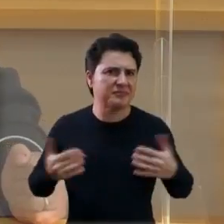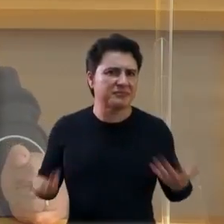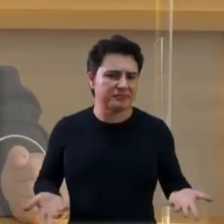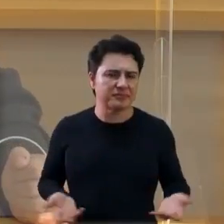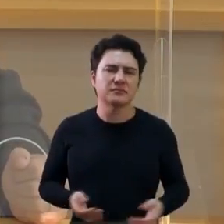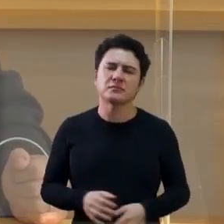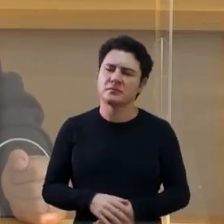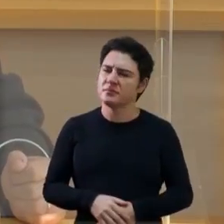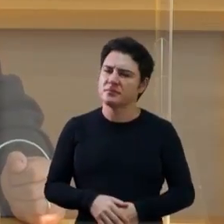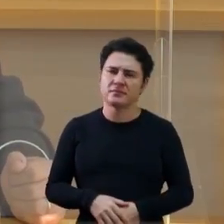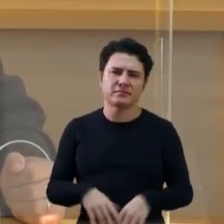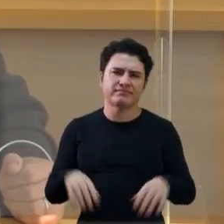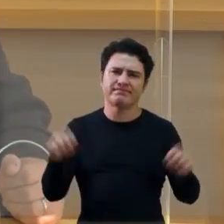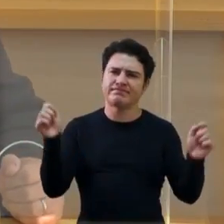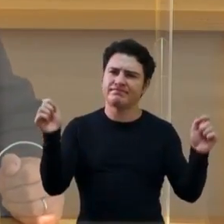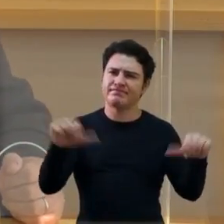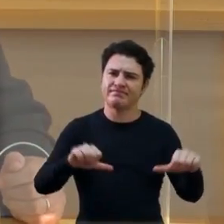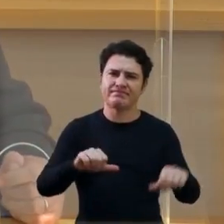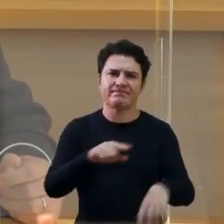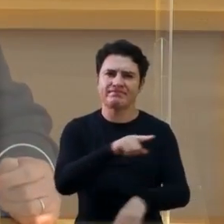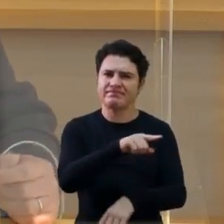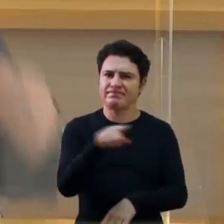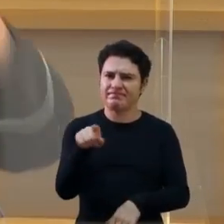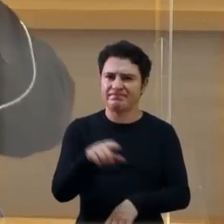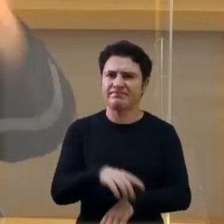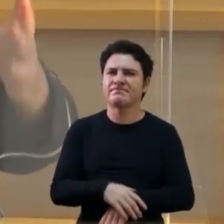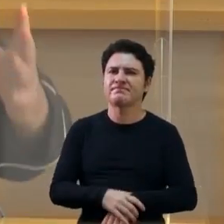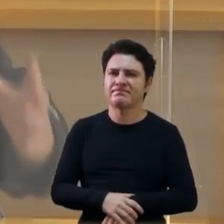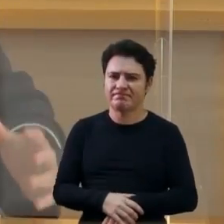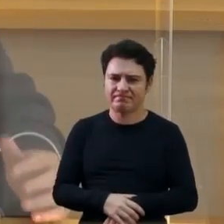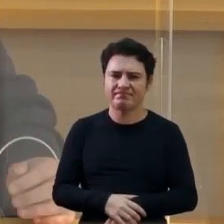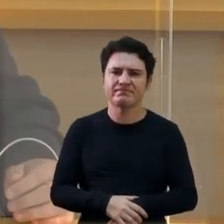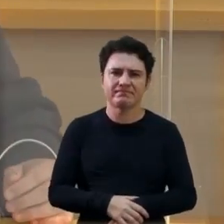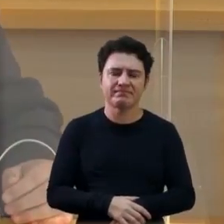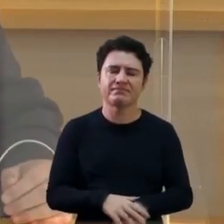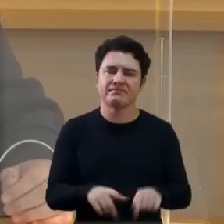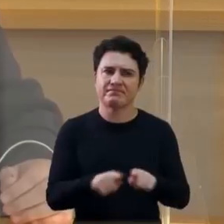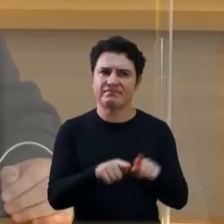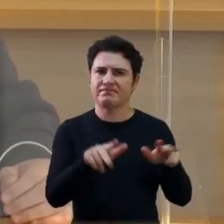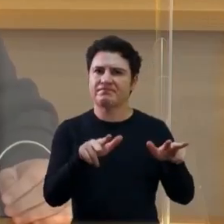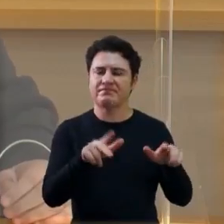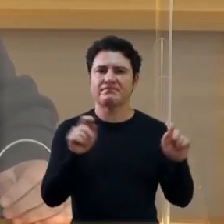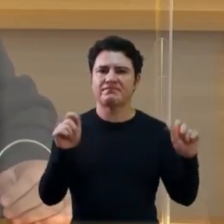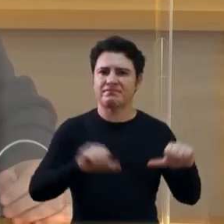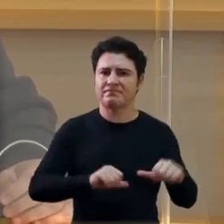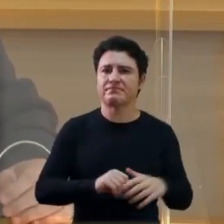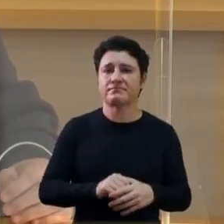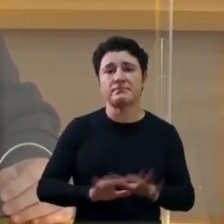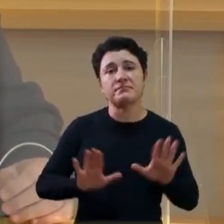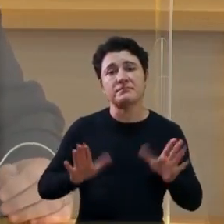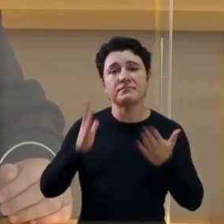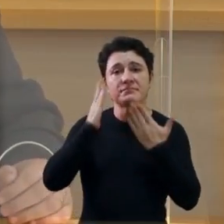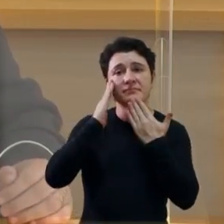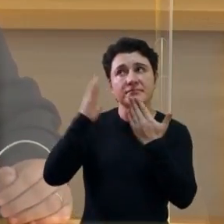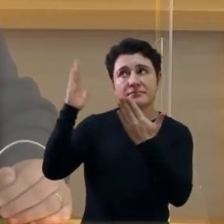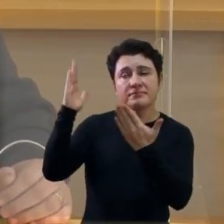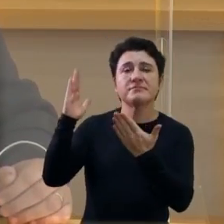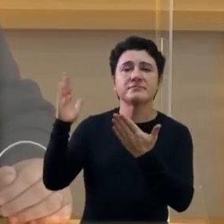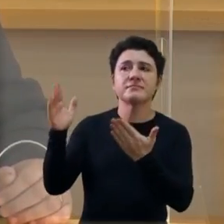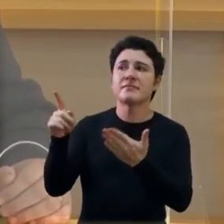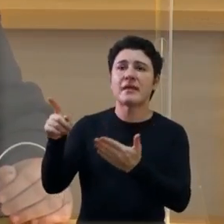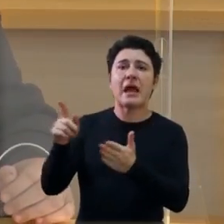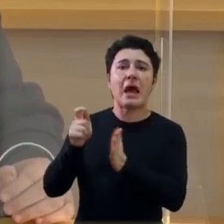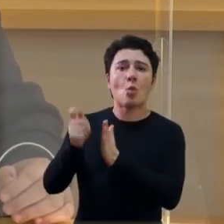É triste, é triste de ver, né? E é triste de ouvir. Mas, graças a Deus, a maioria